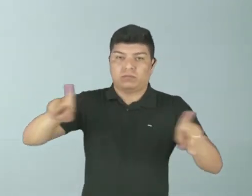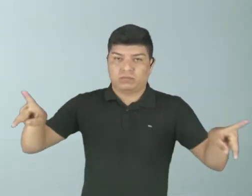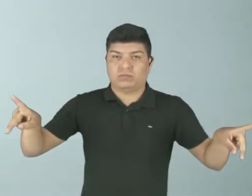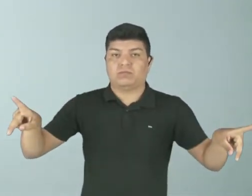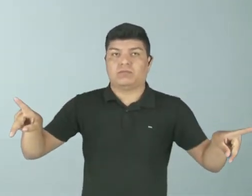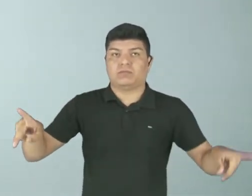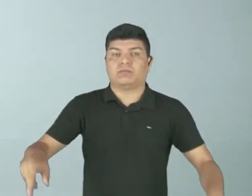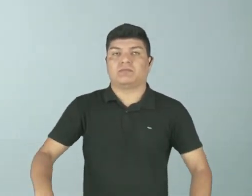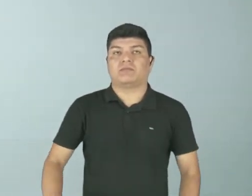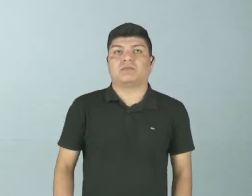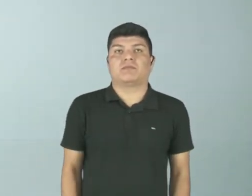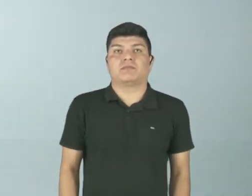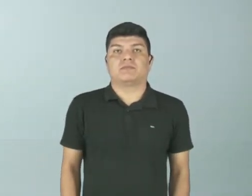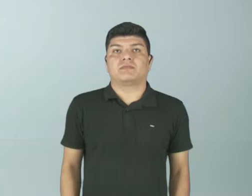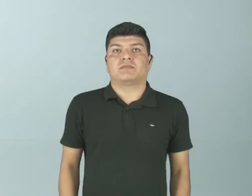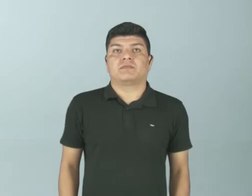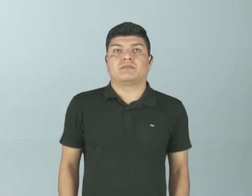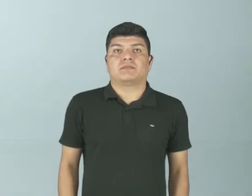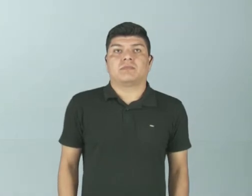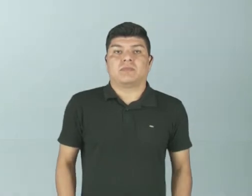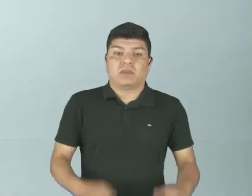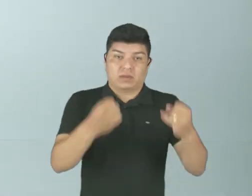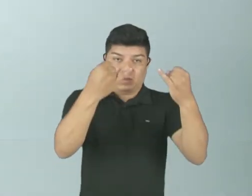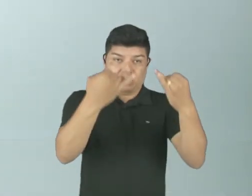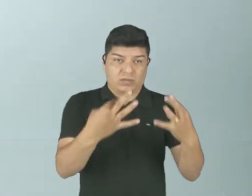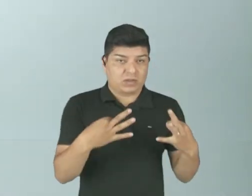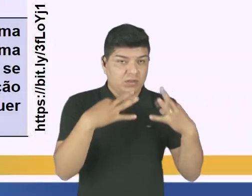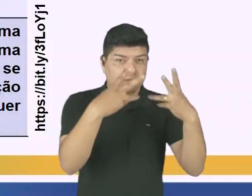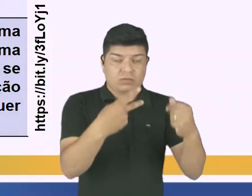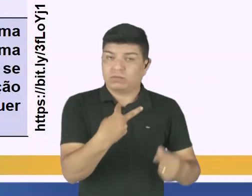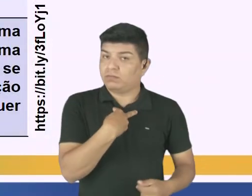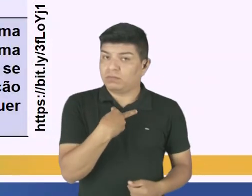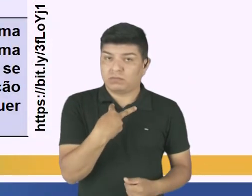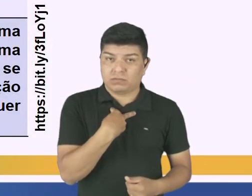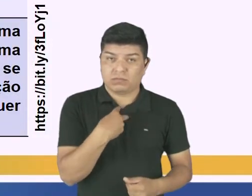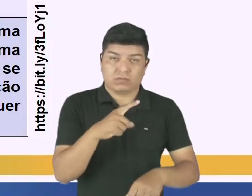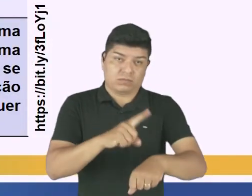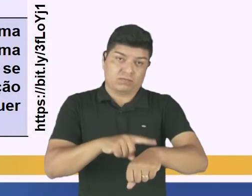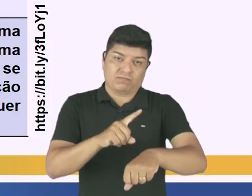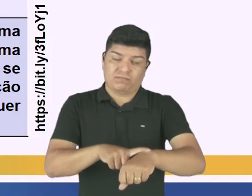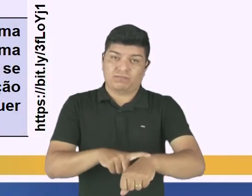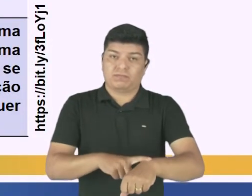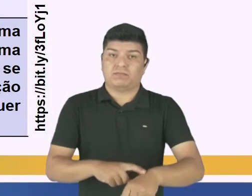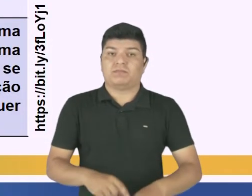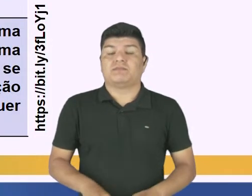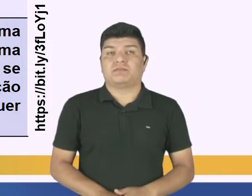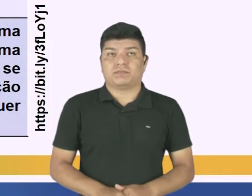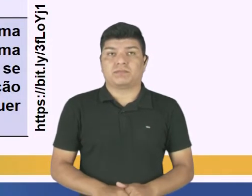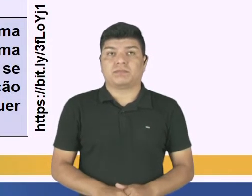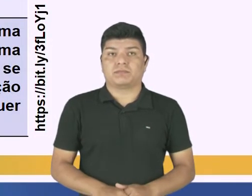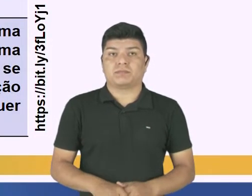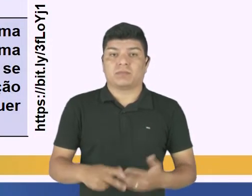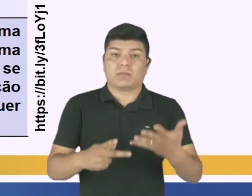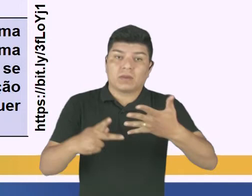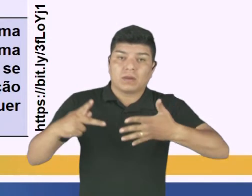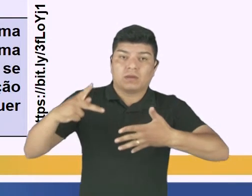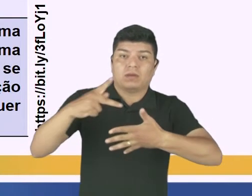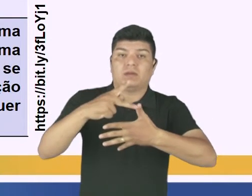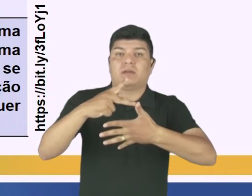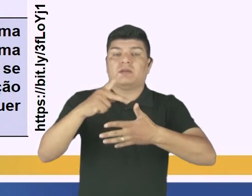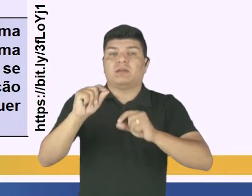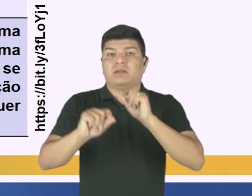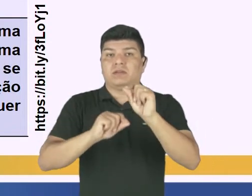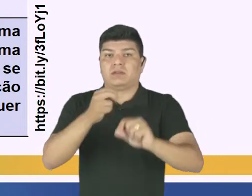Tá bom, gente? Vamos lá, não dá para a gente explicar tudo porque o tempo corre. Então vamos lá, prioridade para a diversidade